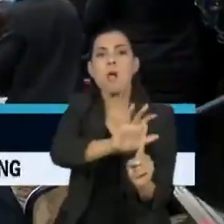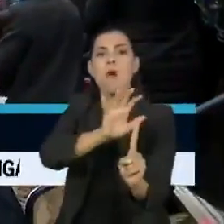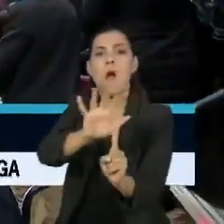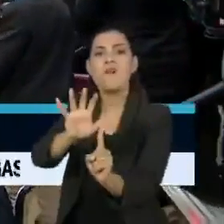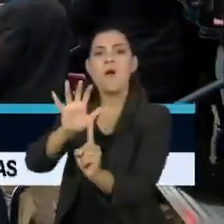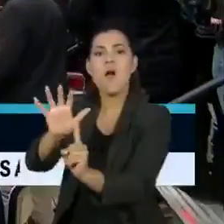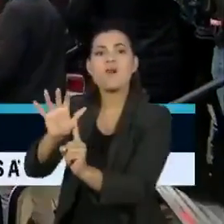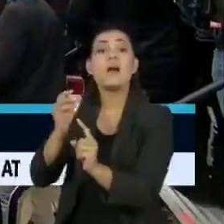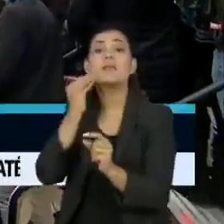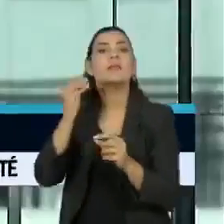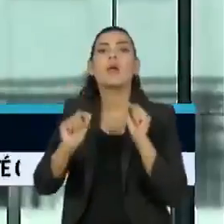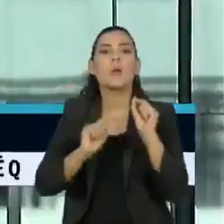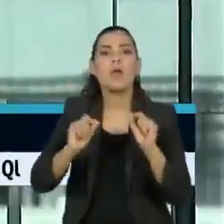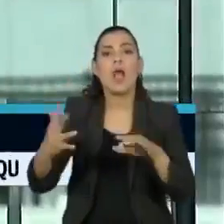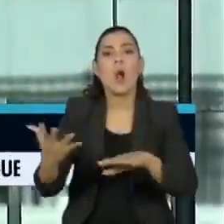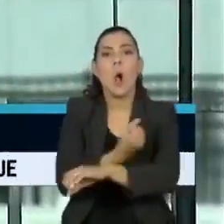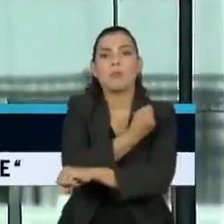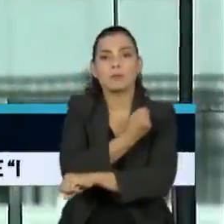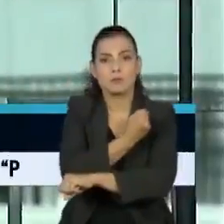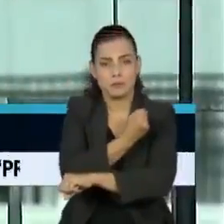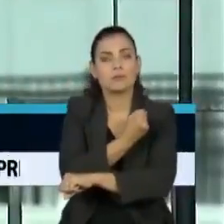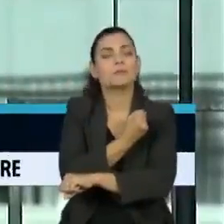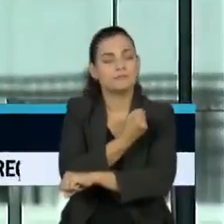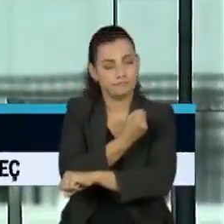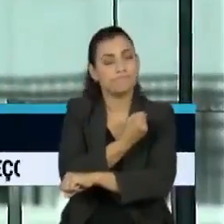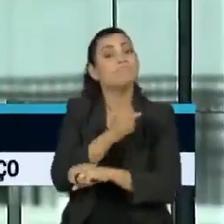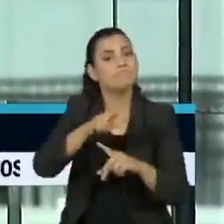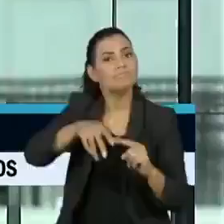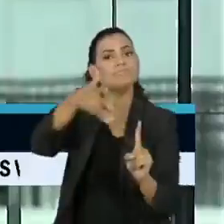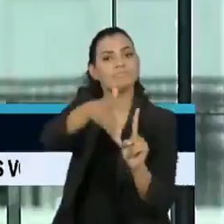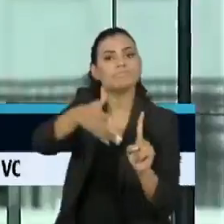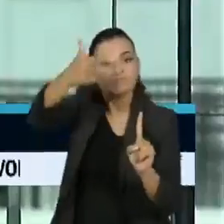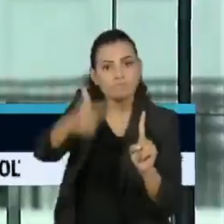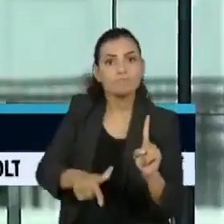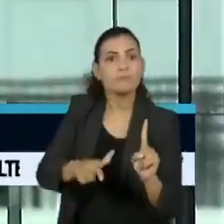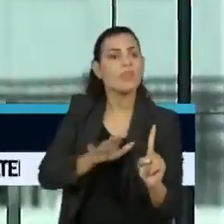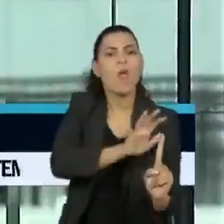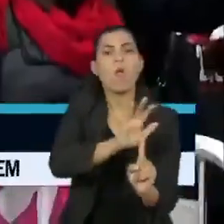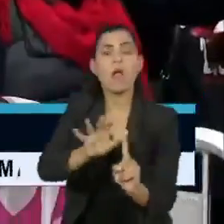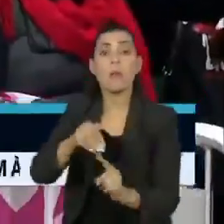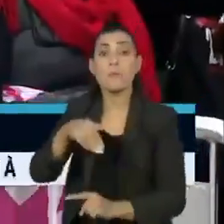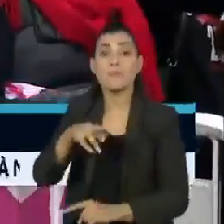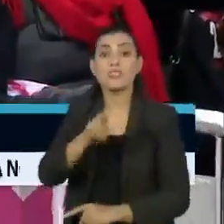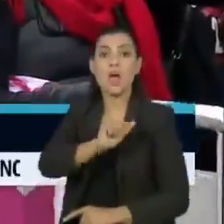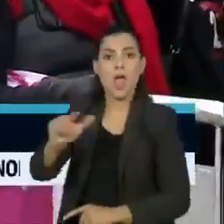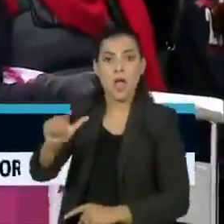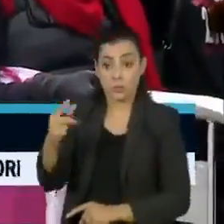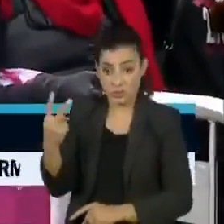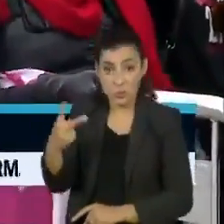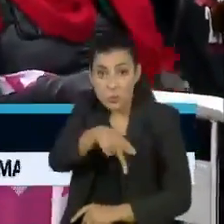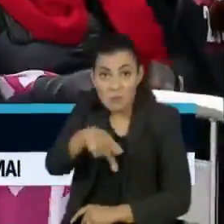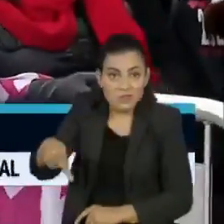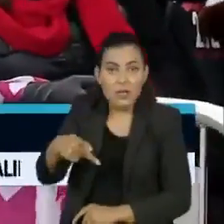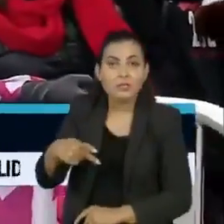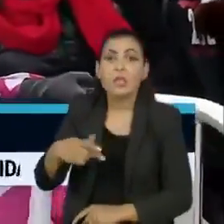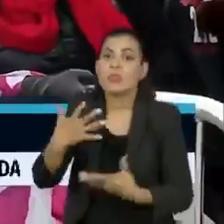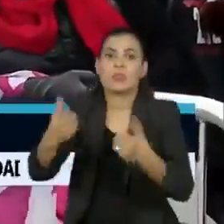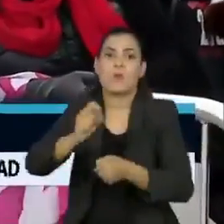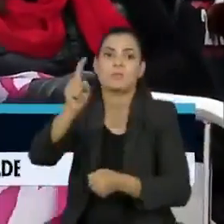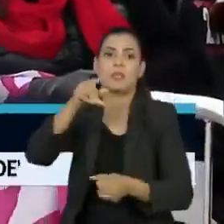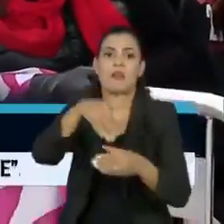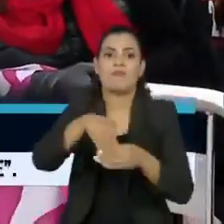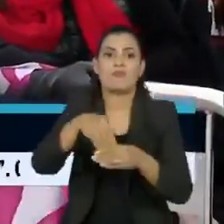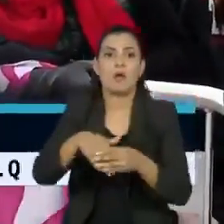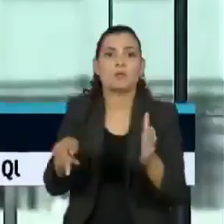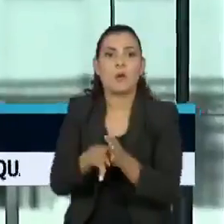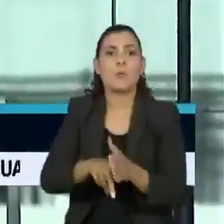desesperada de golpe. Em seu discurso, mais uma vez pressionou o vice Mike Pence para rejeitar, ilegalmente, os